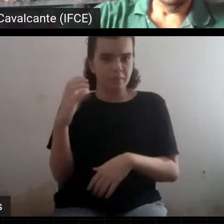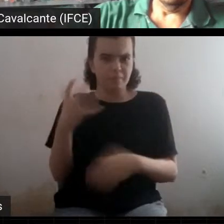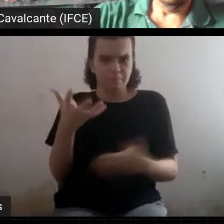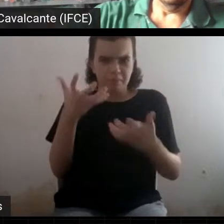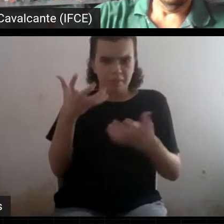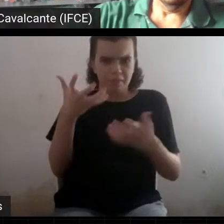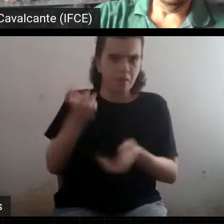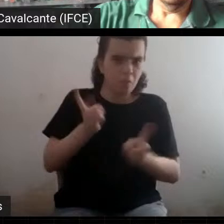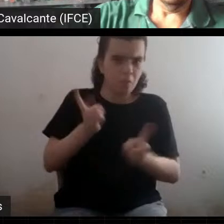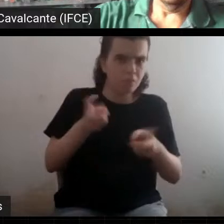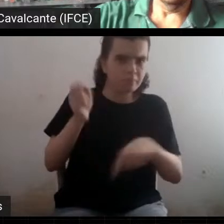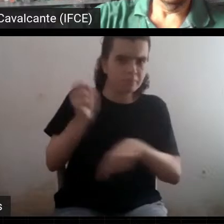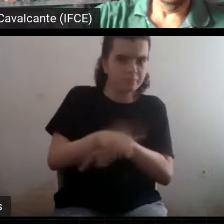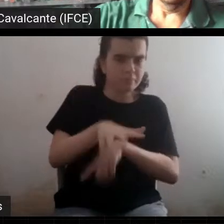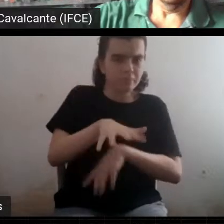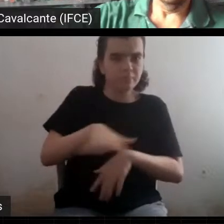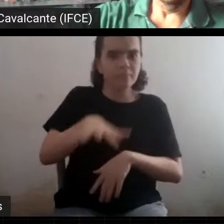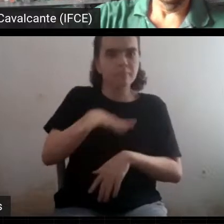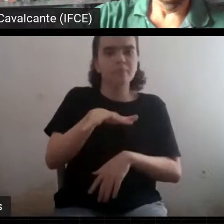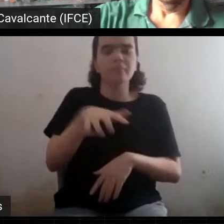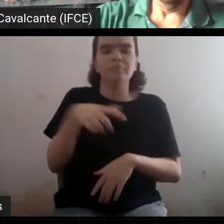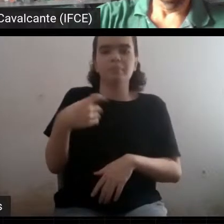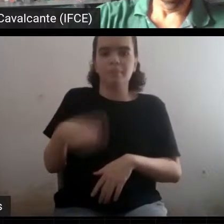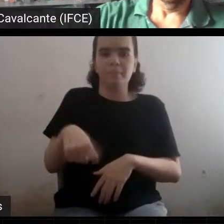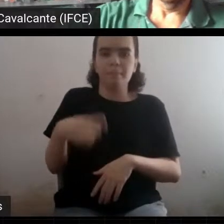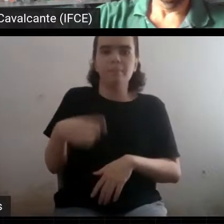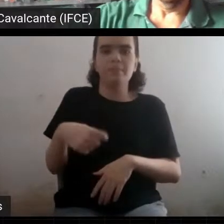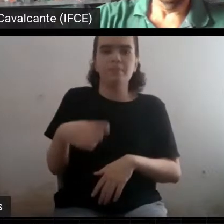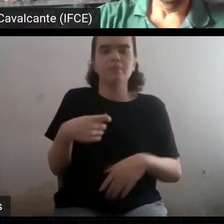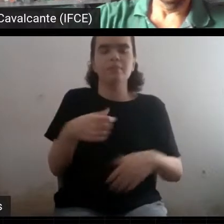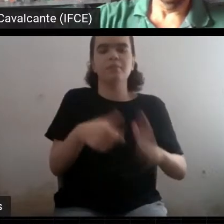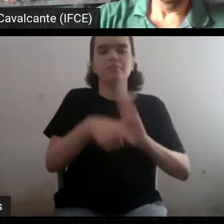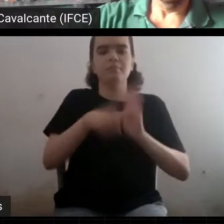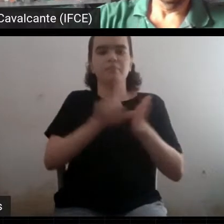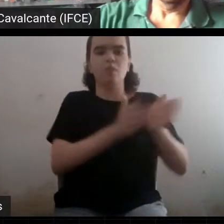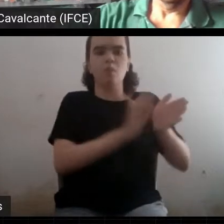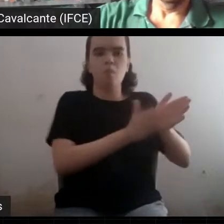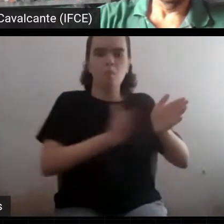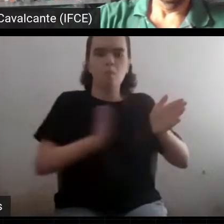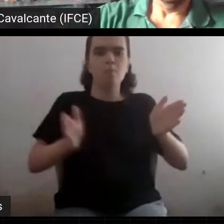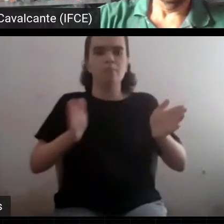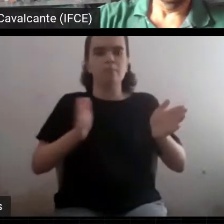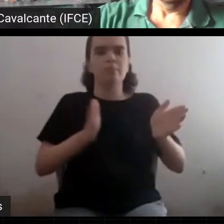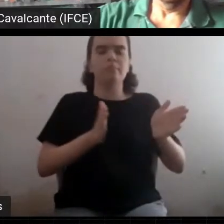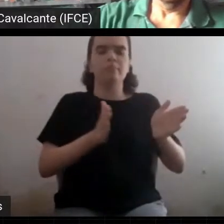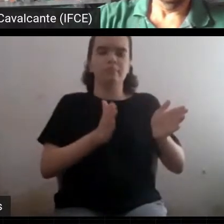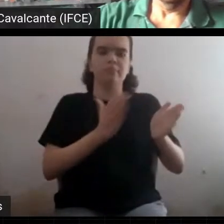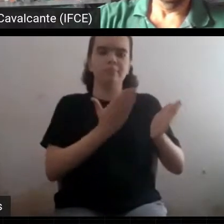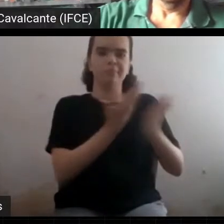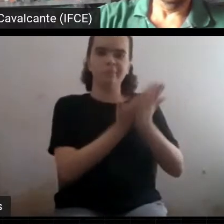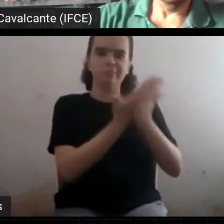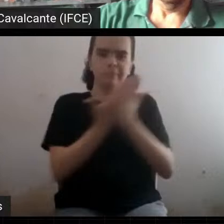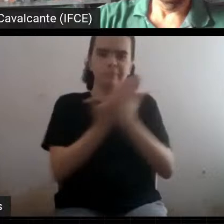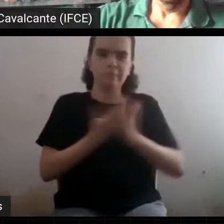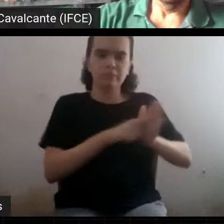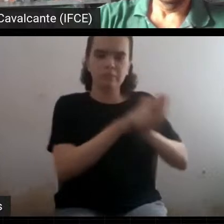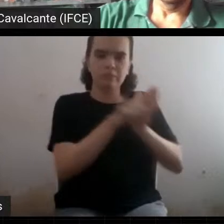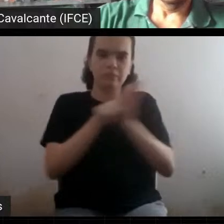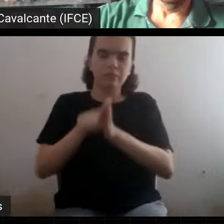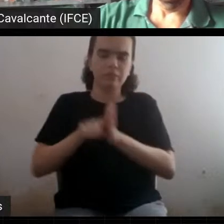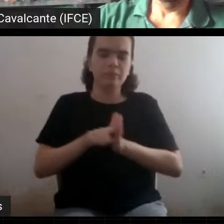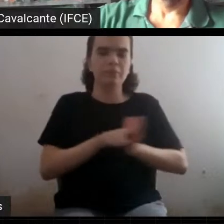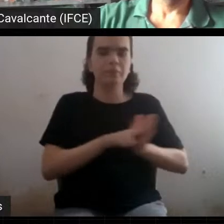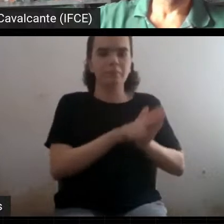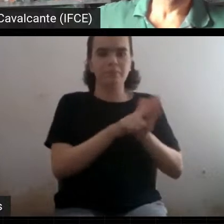propõe um teste. A gente vai lá e observa. Vamos ver se o teste dá certo. O teste deu certo e vai em frente. Se não deu certo, abandona.